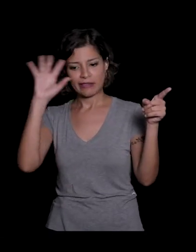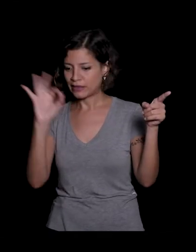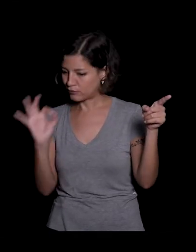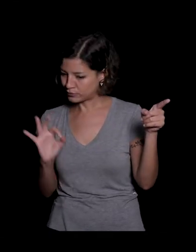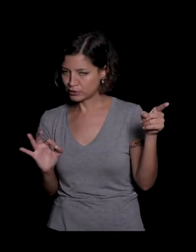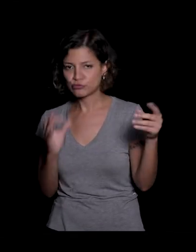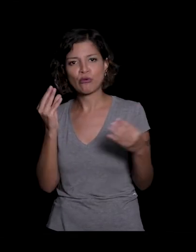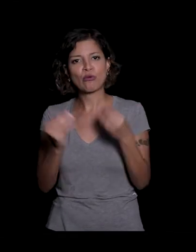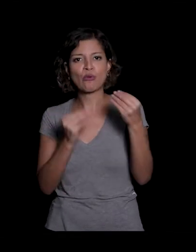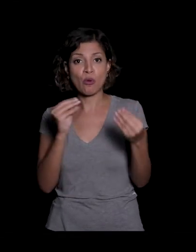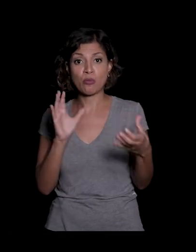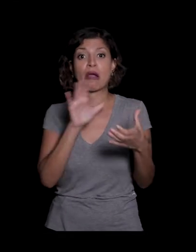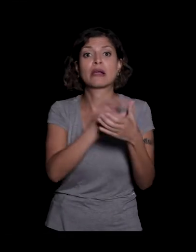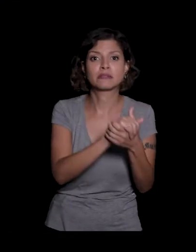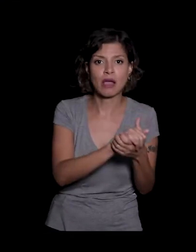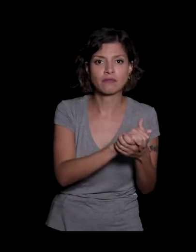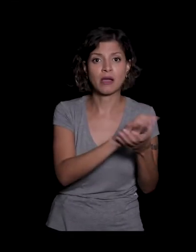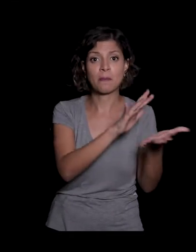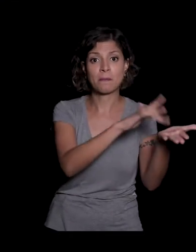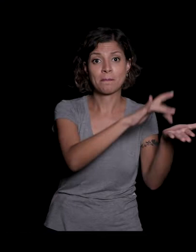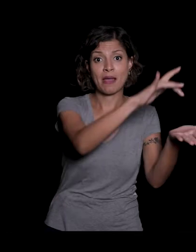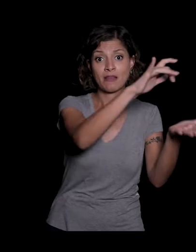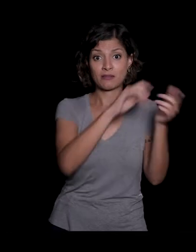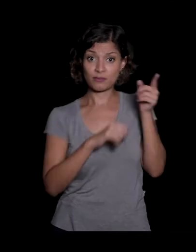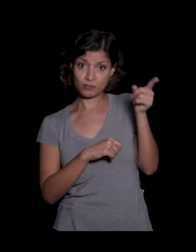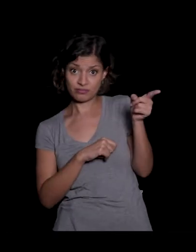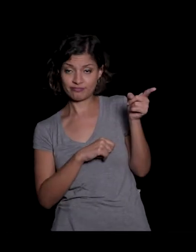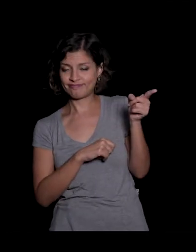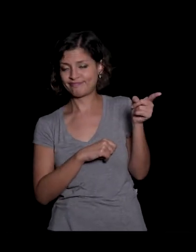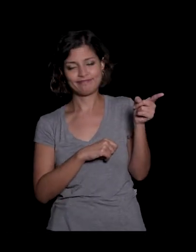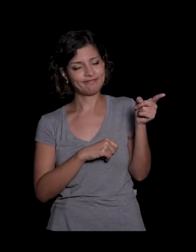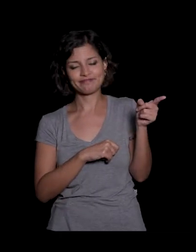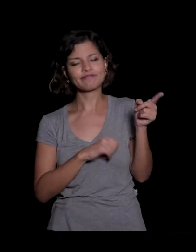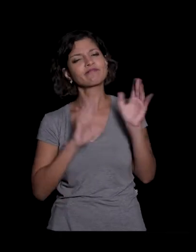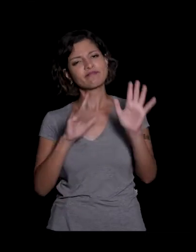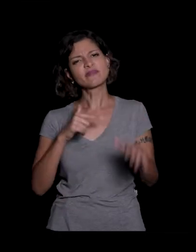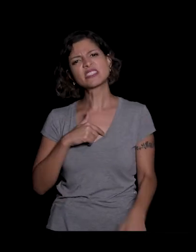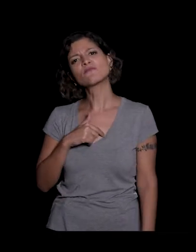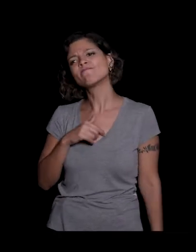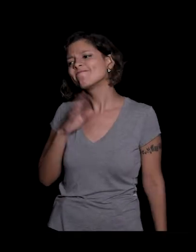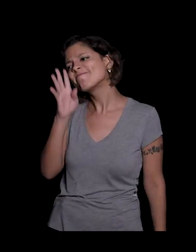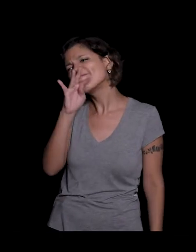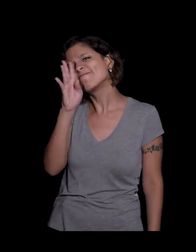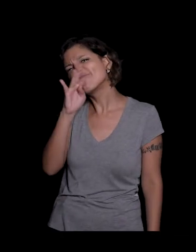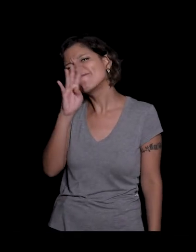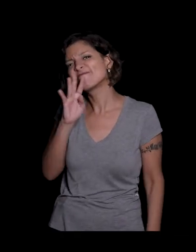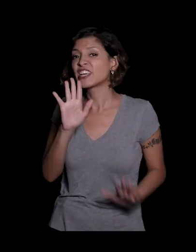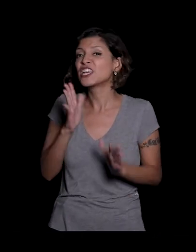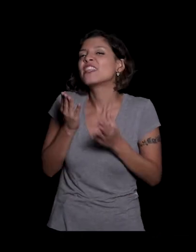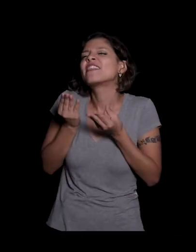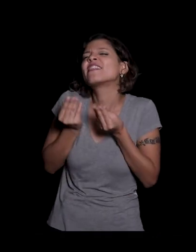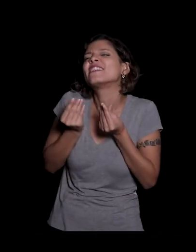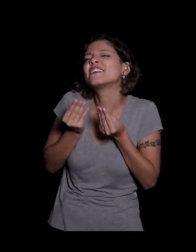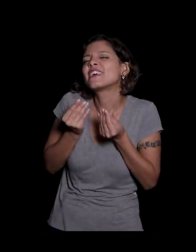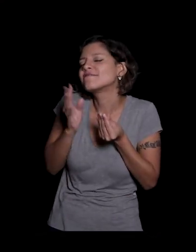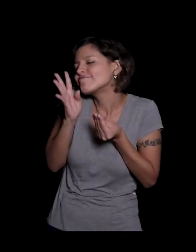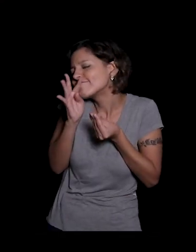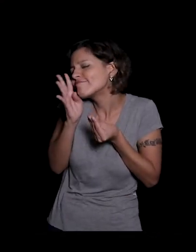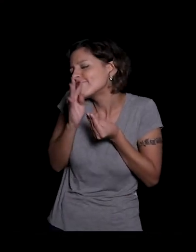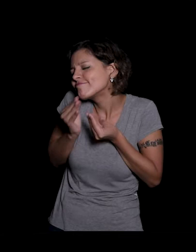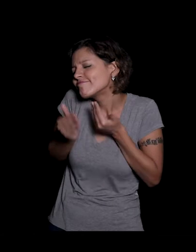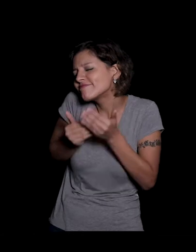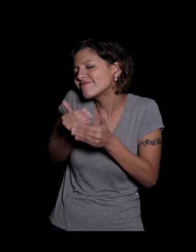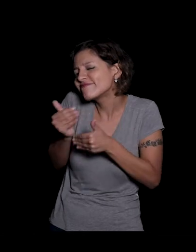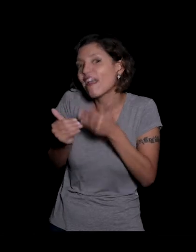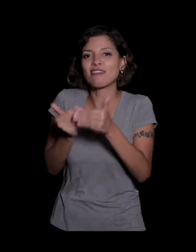um casamento com um bailarino mas eu insisti de uma maneira delicada e acabou